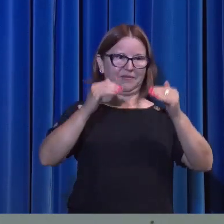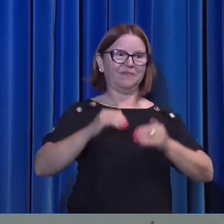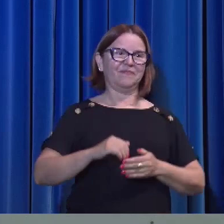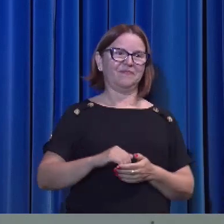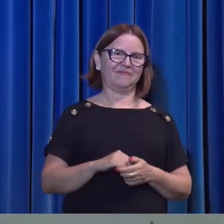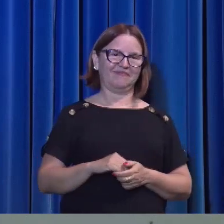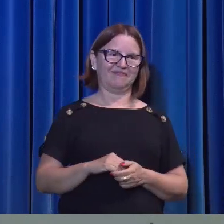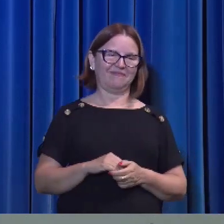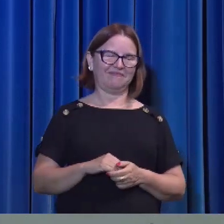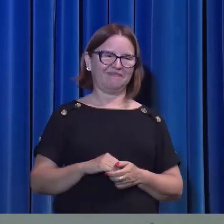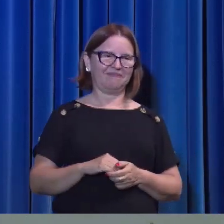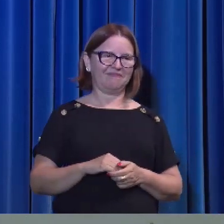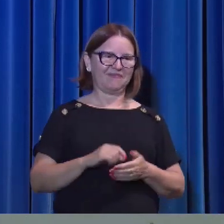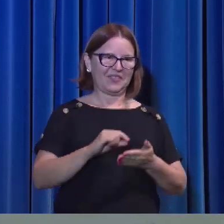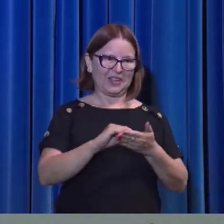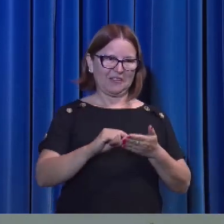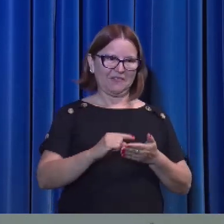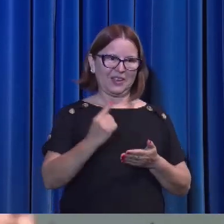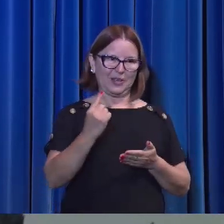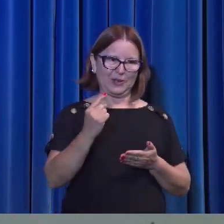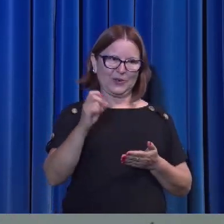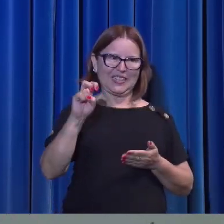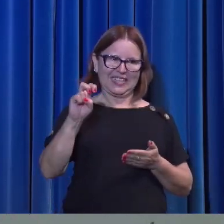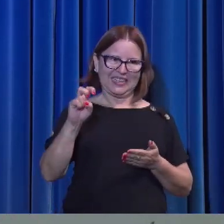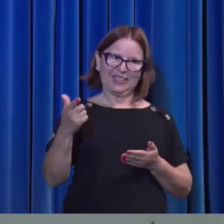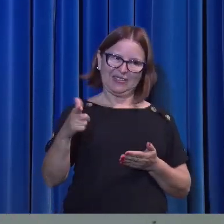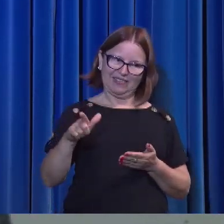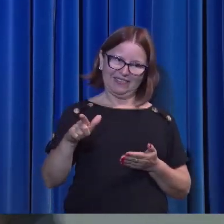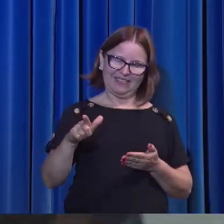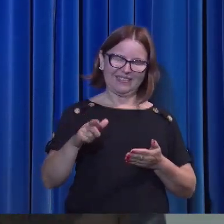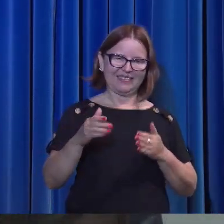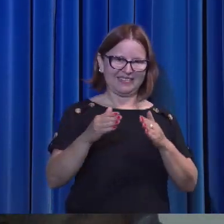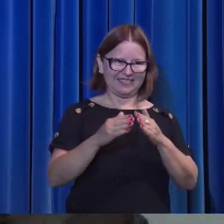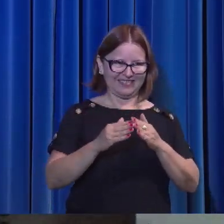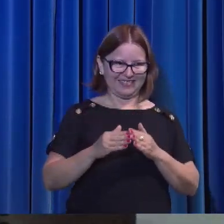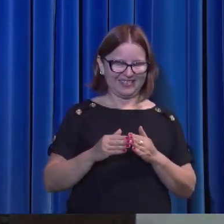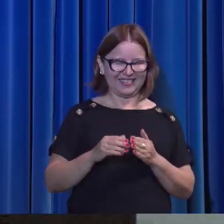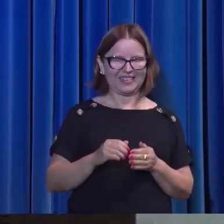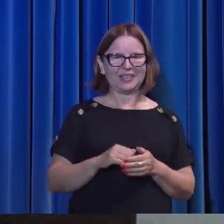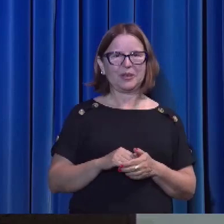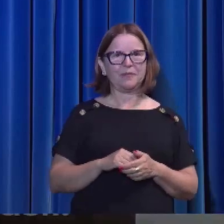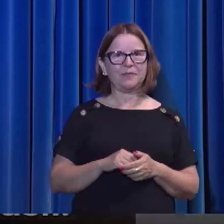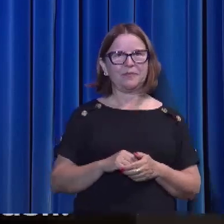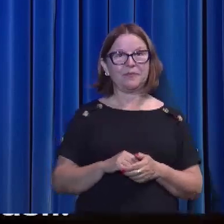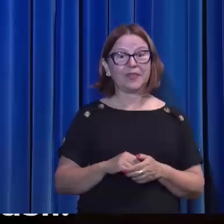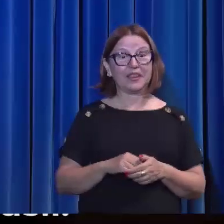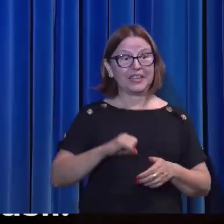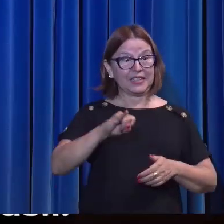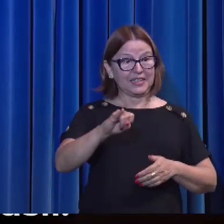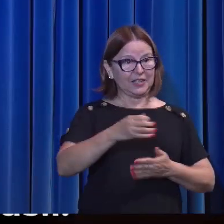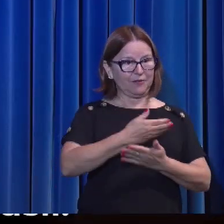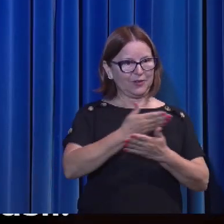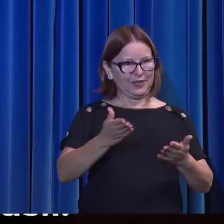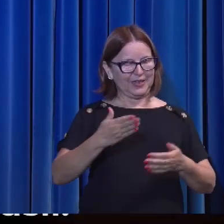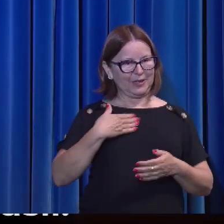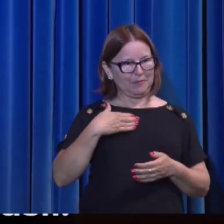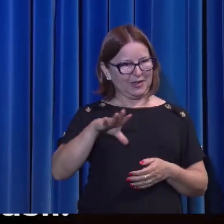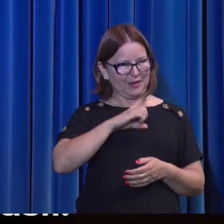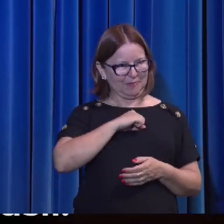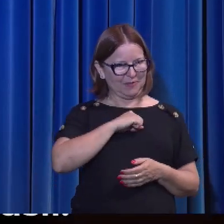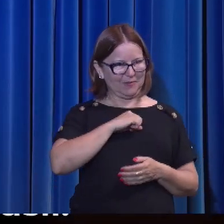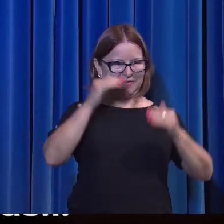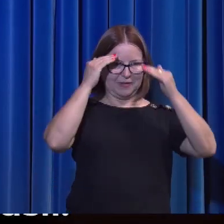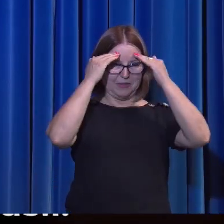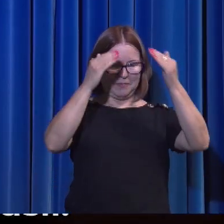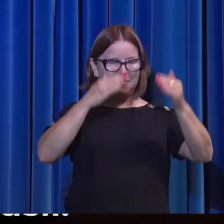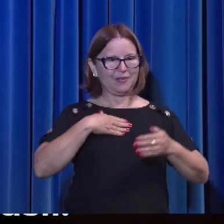Vamos ler o verso 15 por favor. Verso 15. Se me amais, guardareis os meus